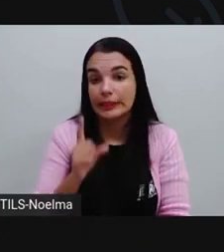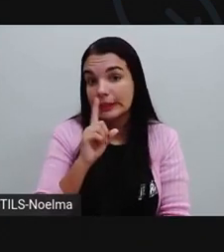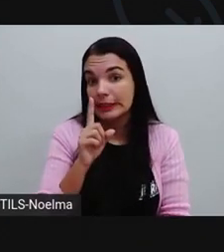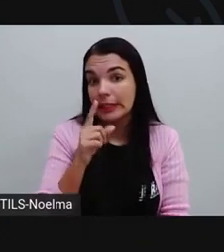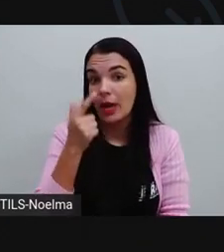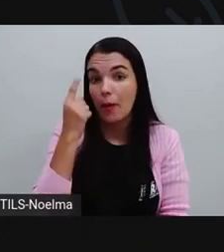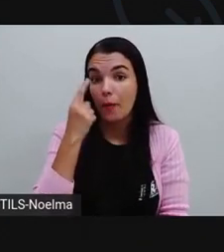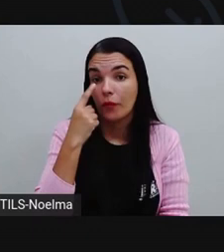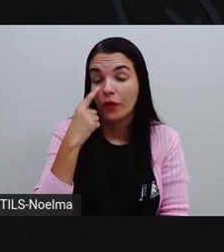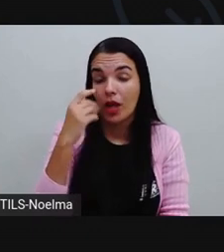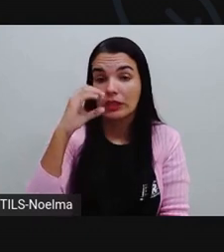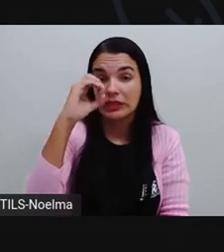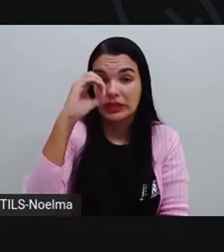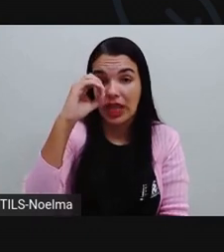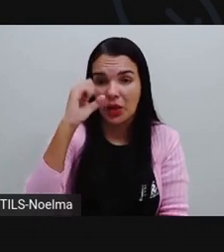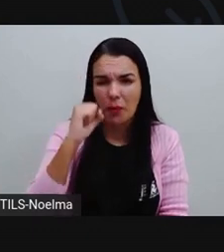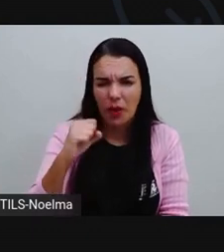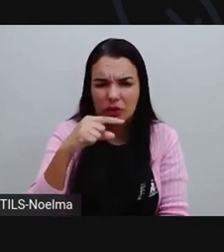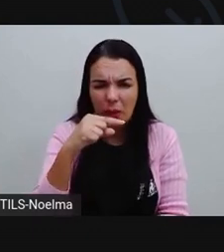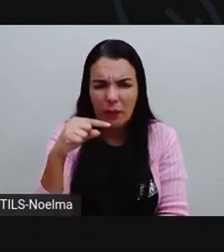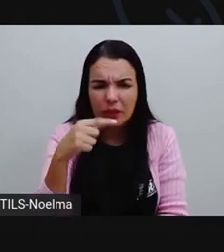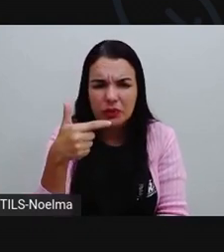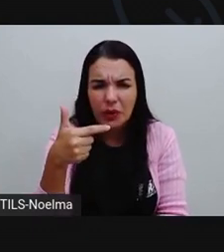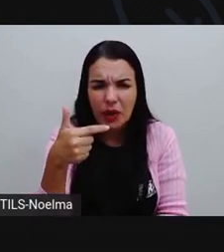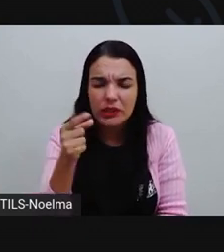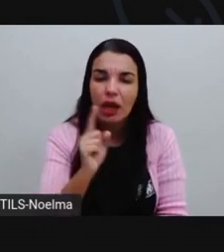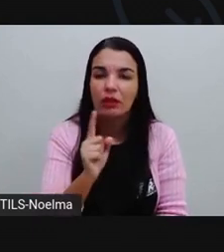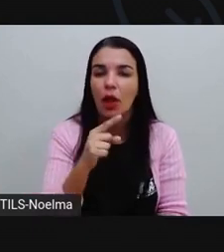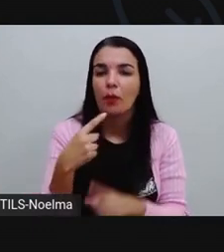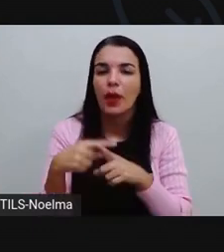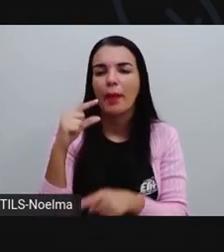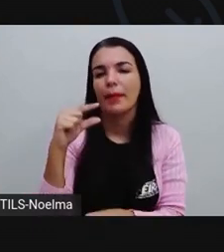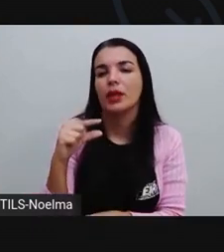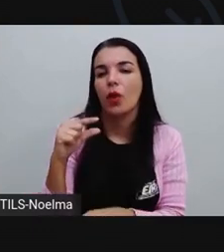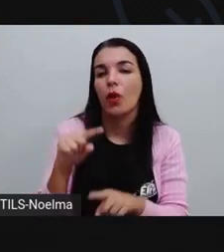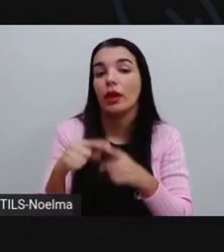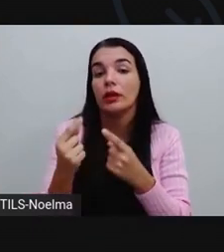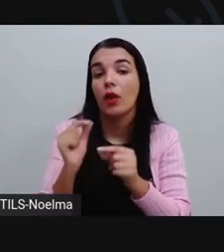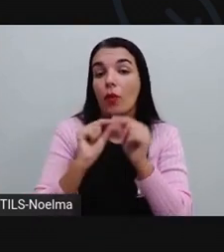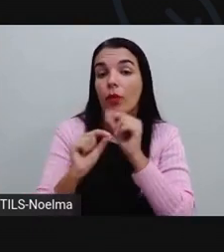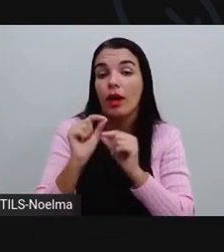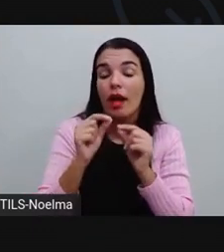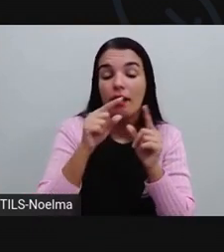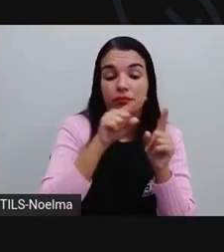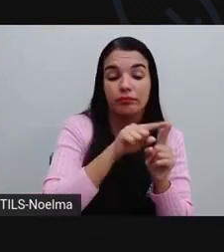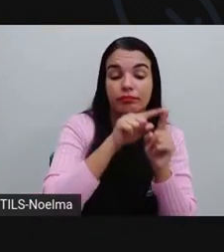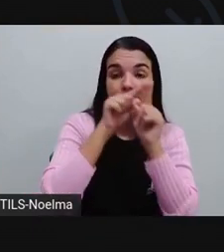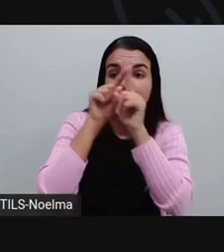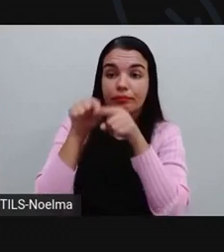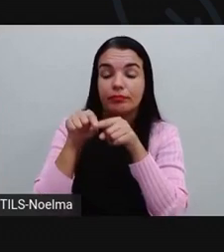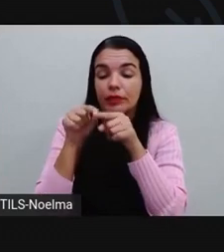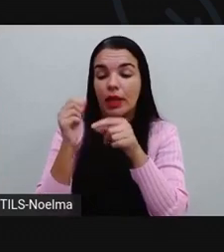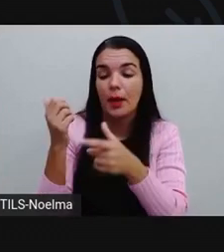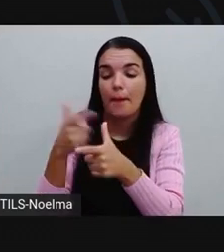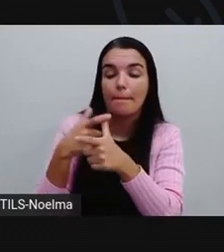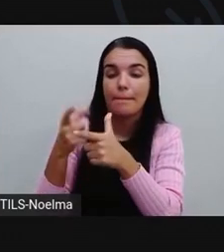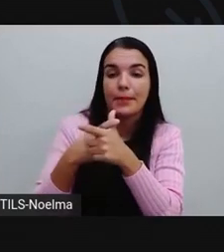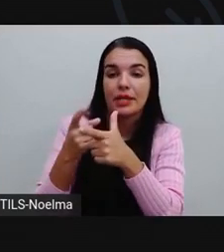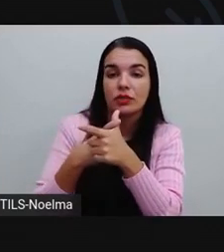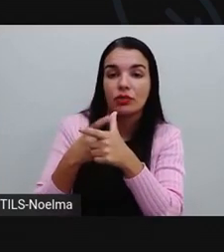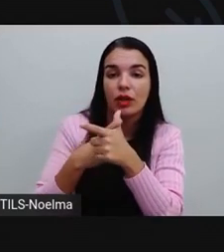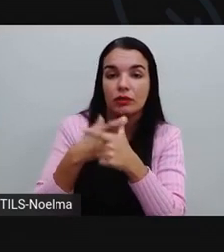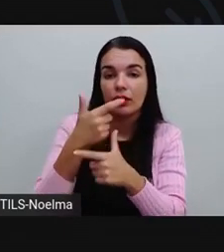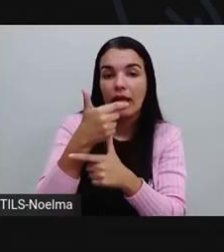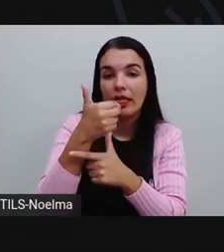Porque ele é menor. Então, nós vamos pegar aqui, ó. 1. Aqui vai ficar 8. Aqui vai ficar 10.